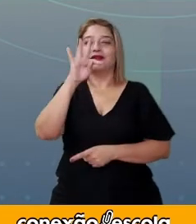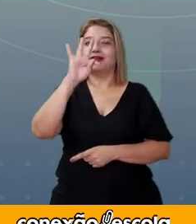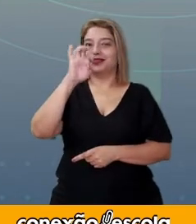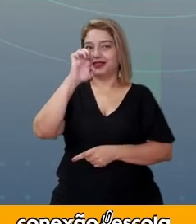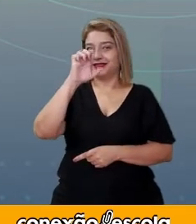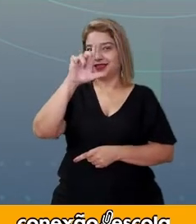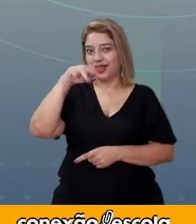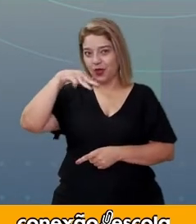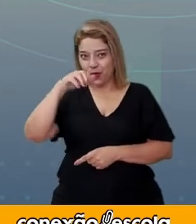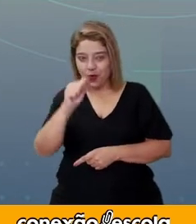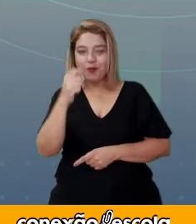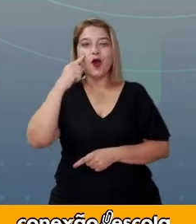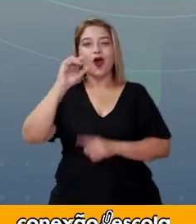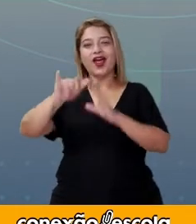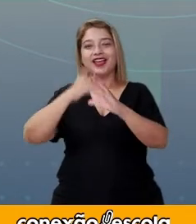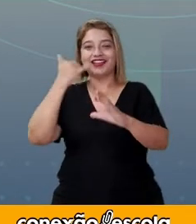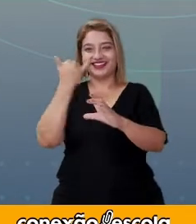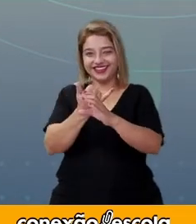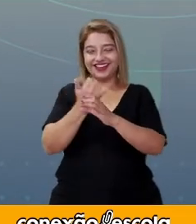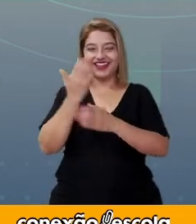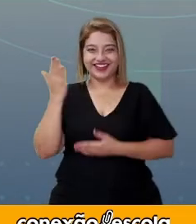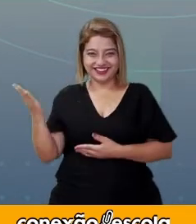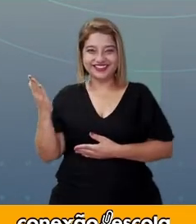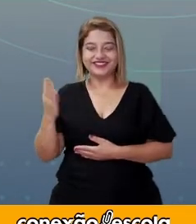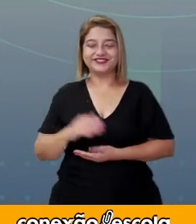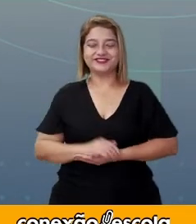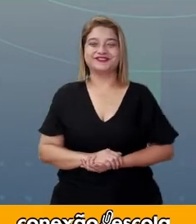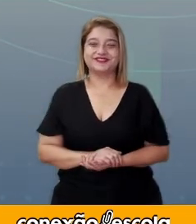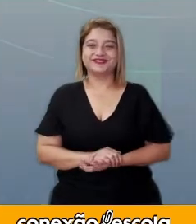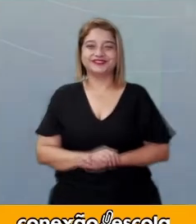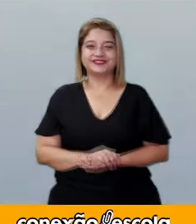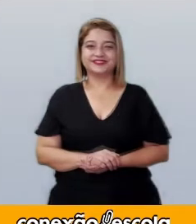Lemos, no canal Thelma Quitudes. Olha só!